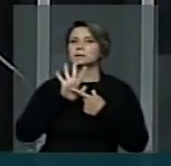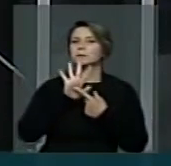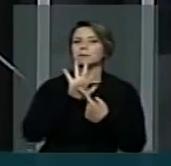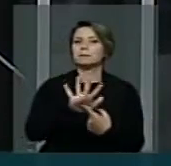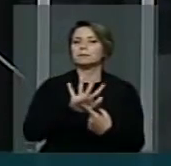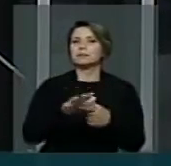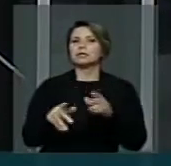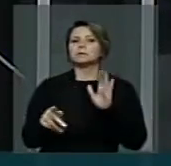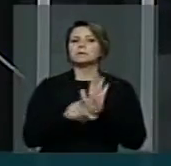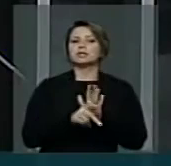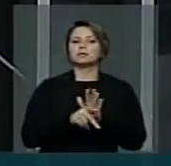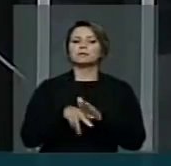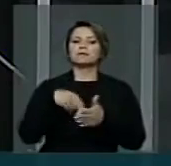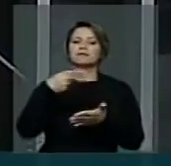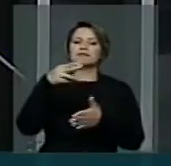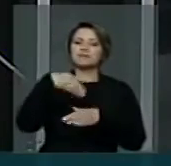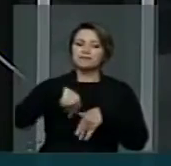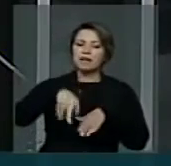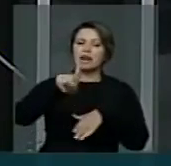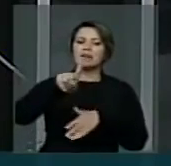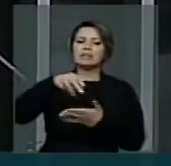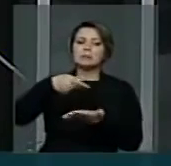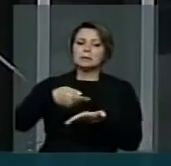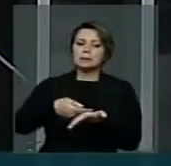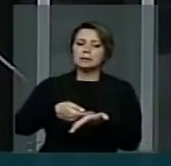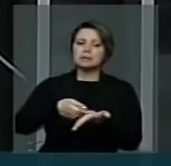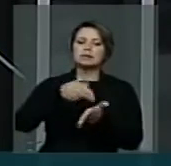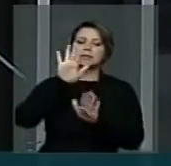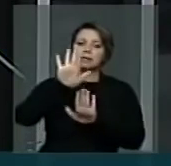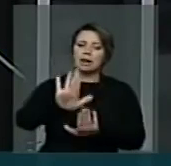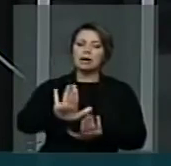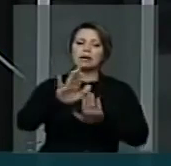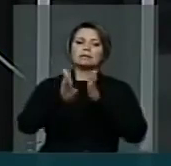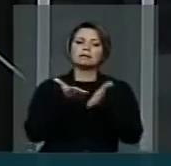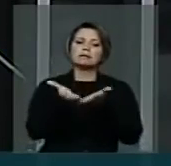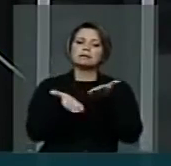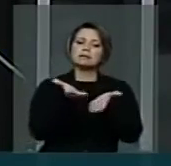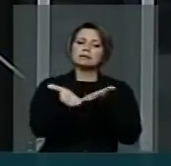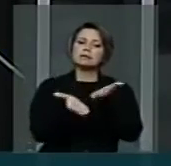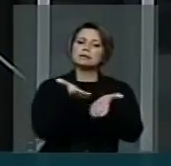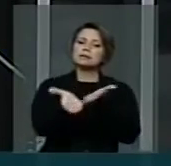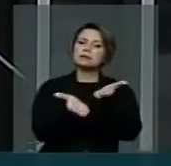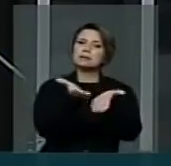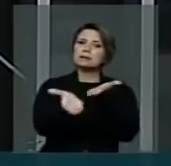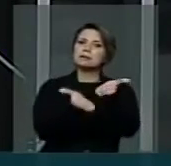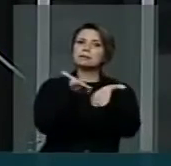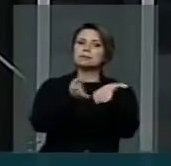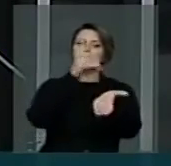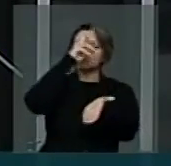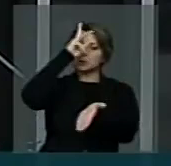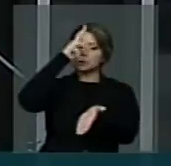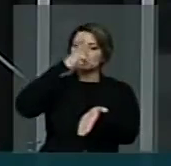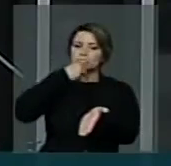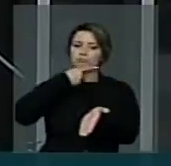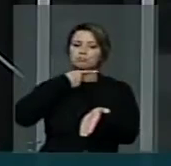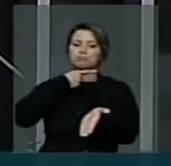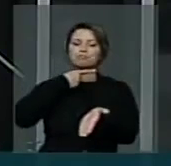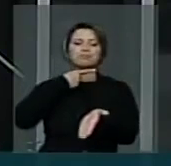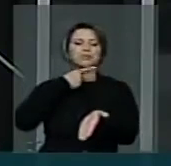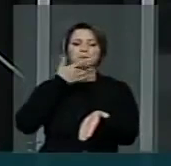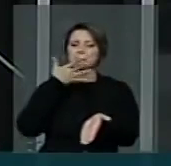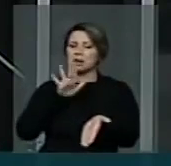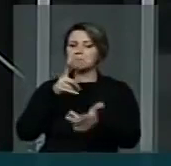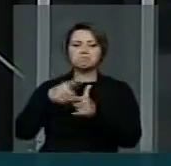o ato de internação involuntária, desde que longe de qualquer